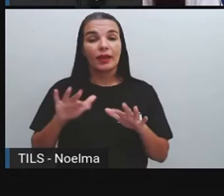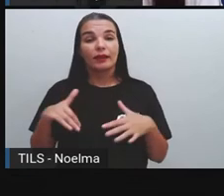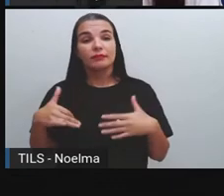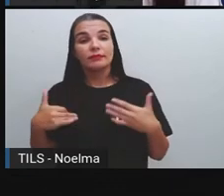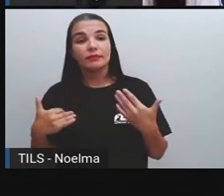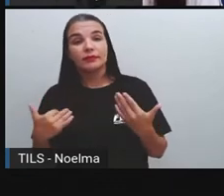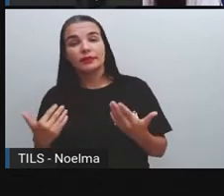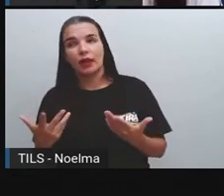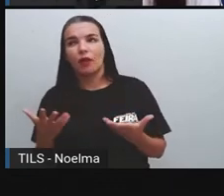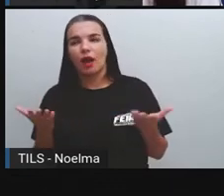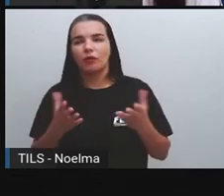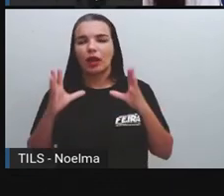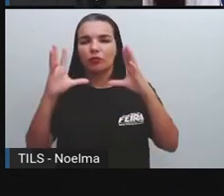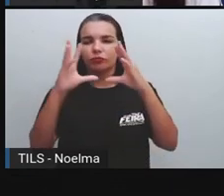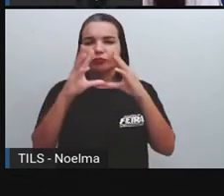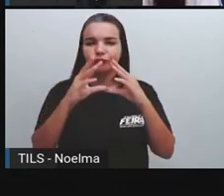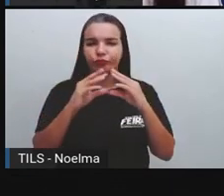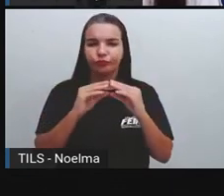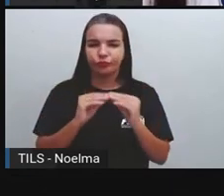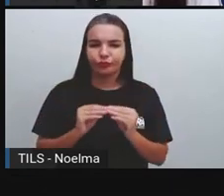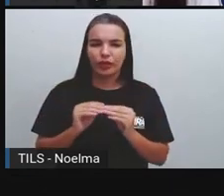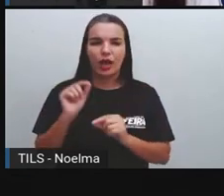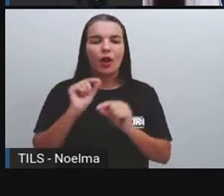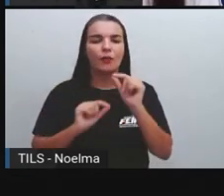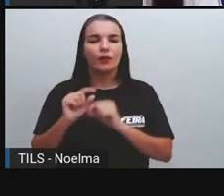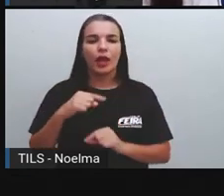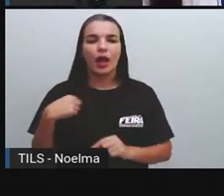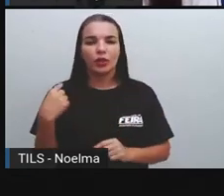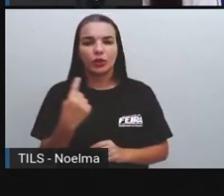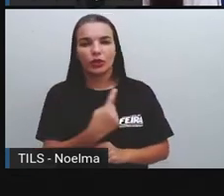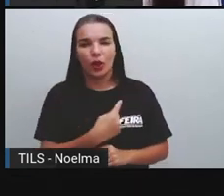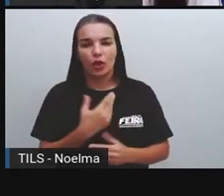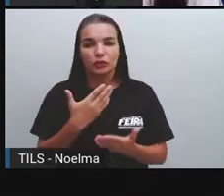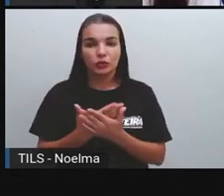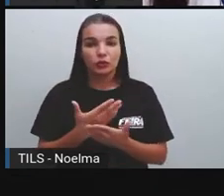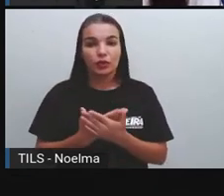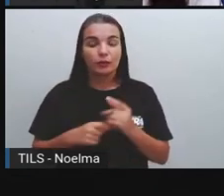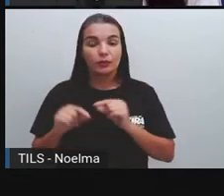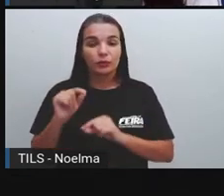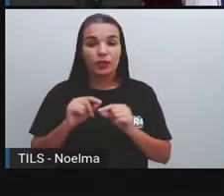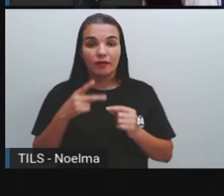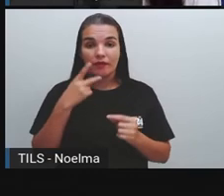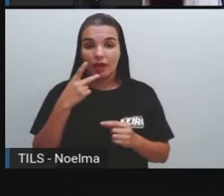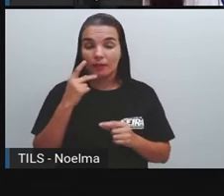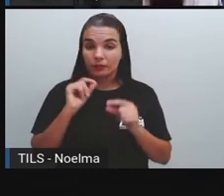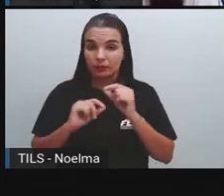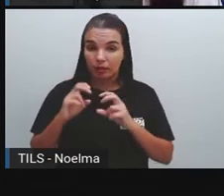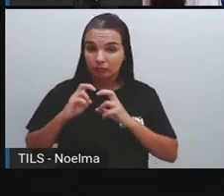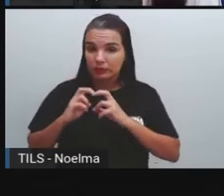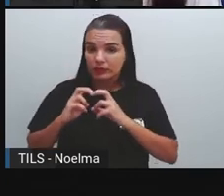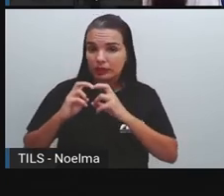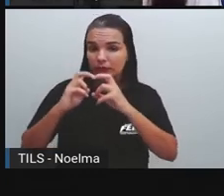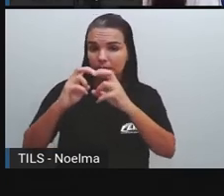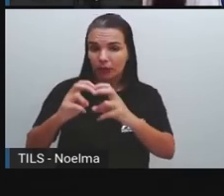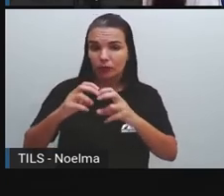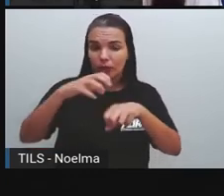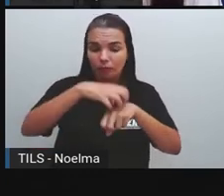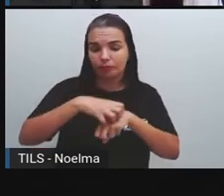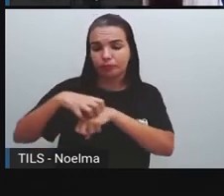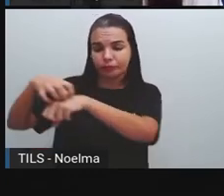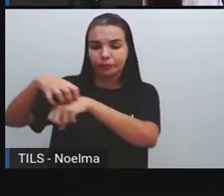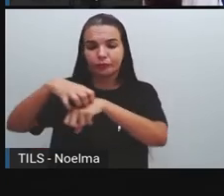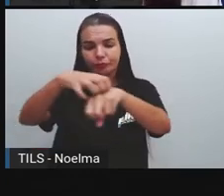gente, fazendo um breve resumo sobre o que nós estamos hoje, nós falamos sobre os meios de transporte. O que são meios de transporte?